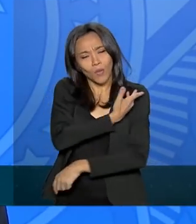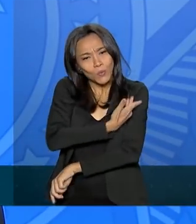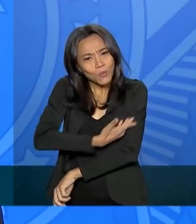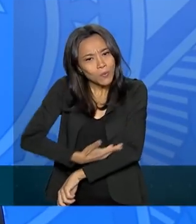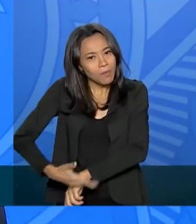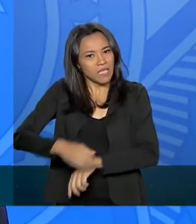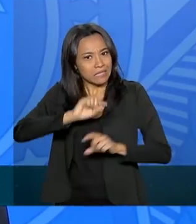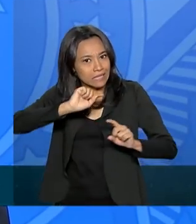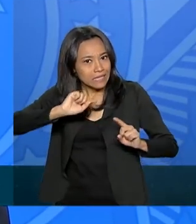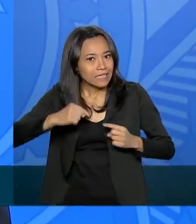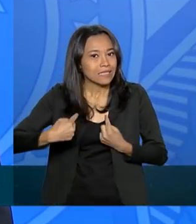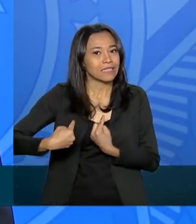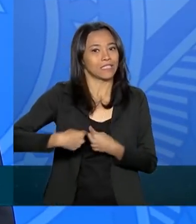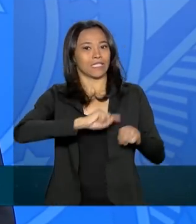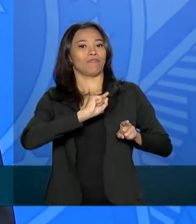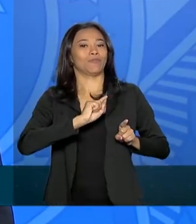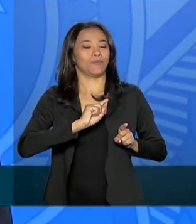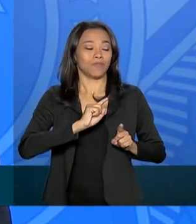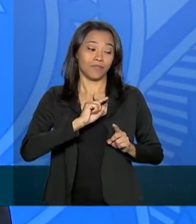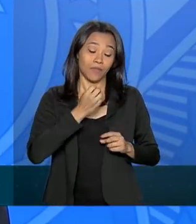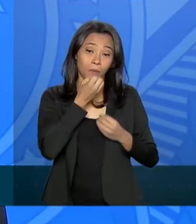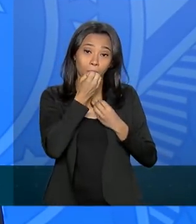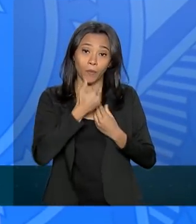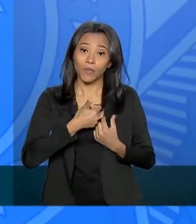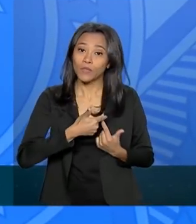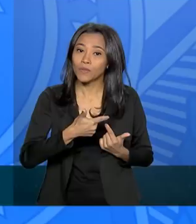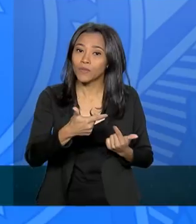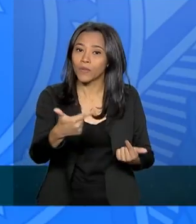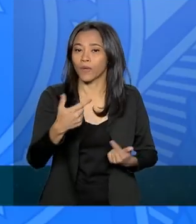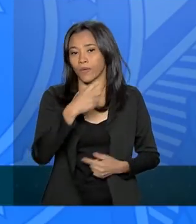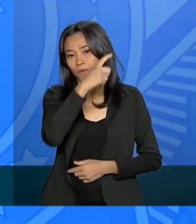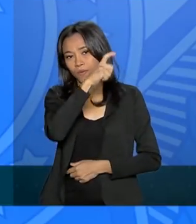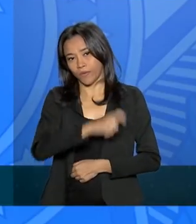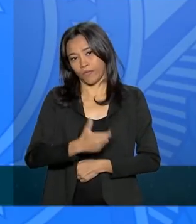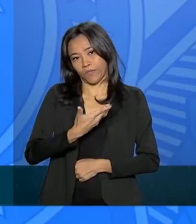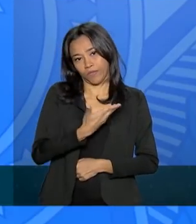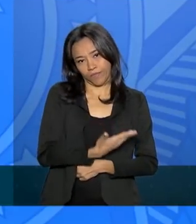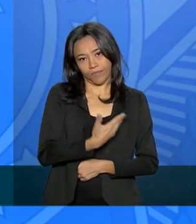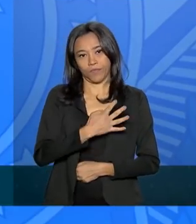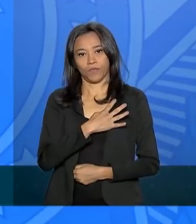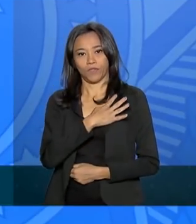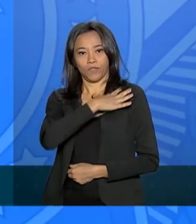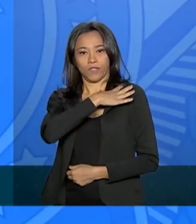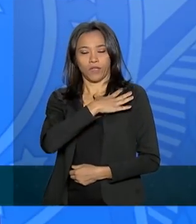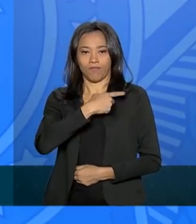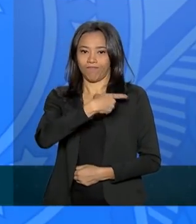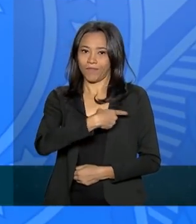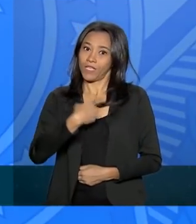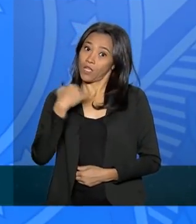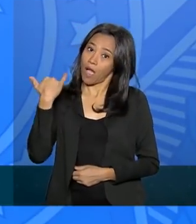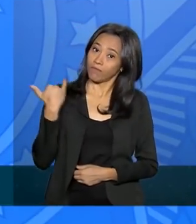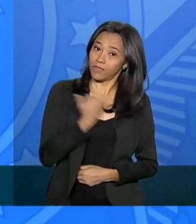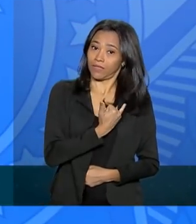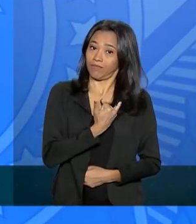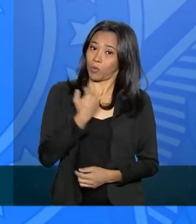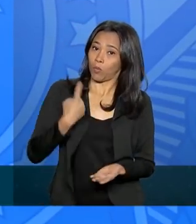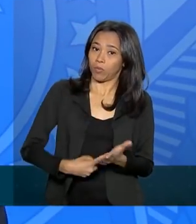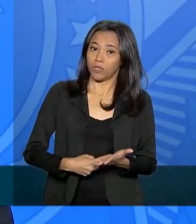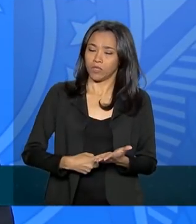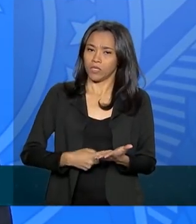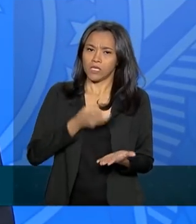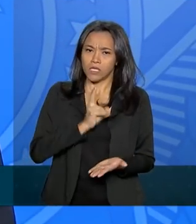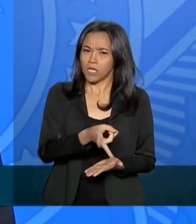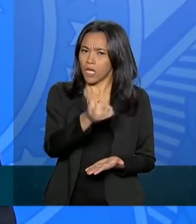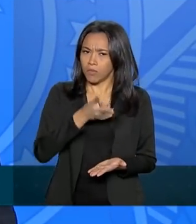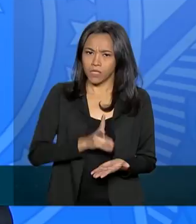a desafios. Então, a gente deseja boa sorte ao Floriano Peixoto e paguei mais uma missão para ele. Toda reunião de